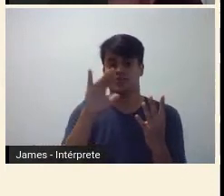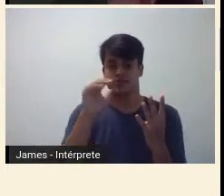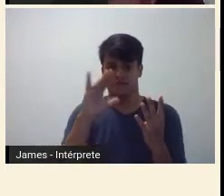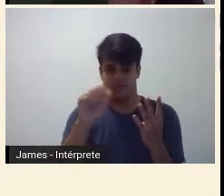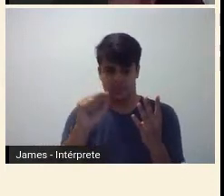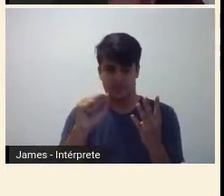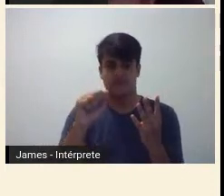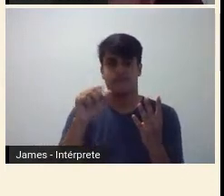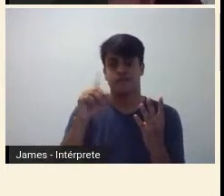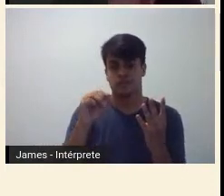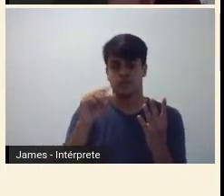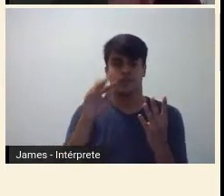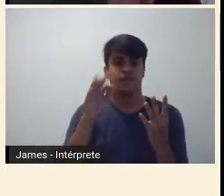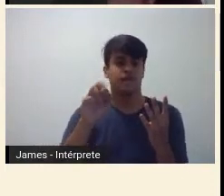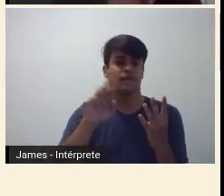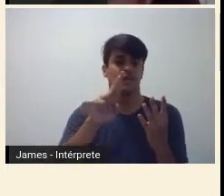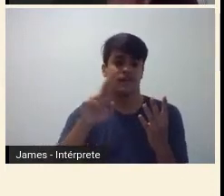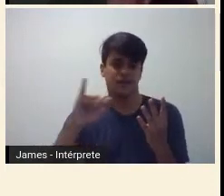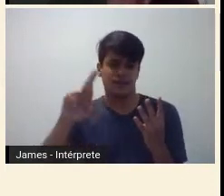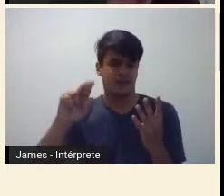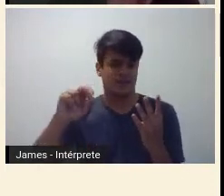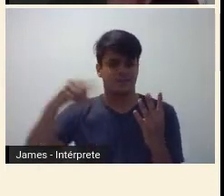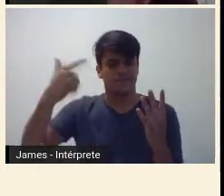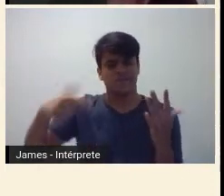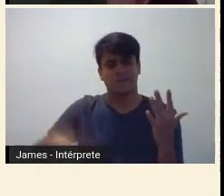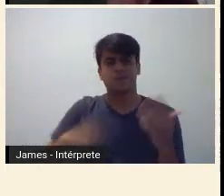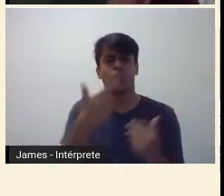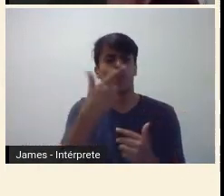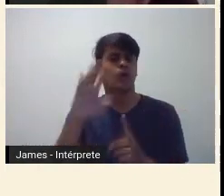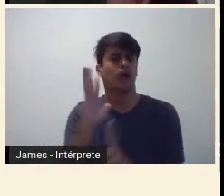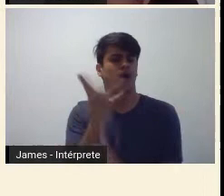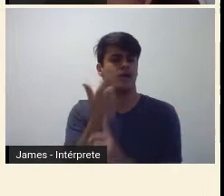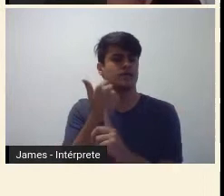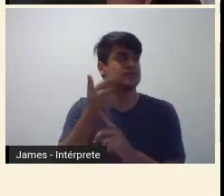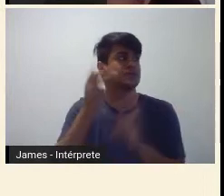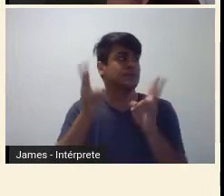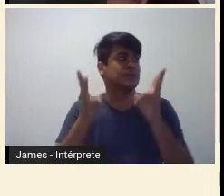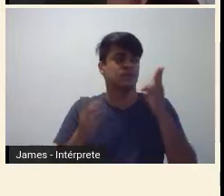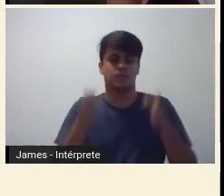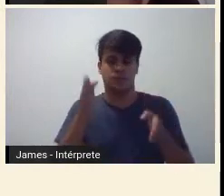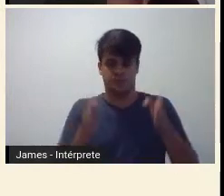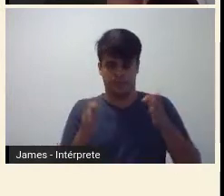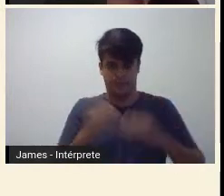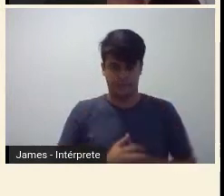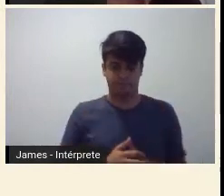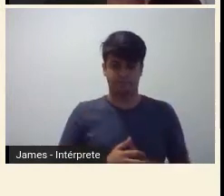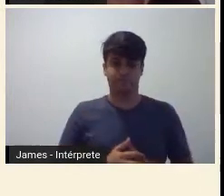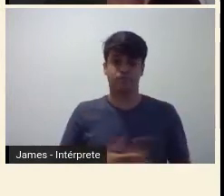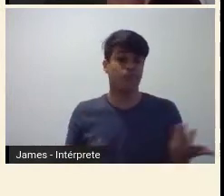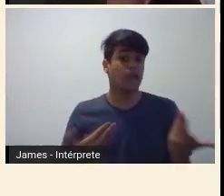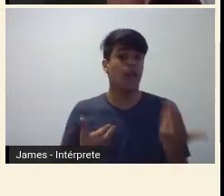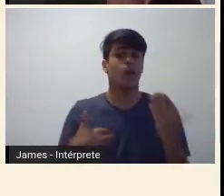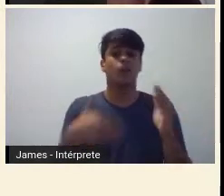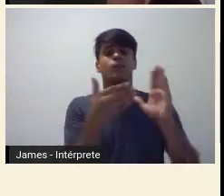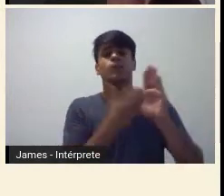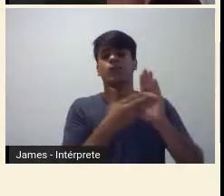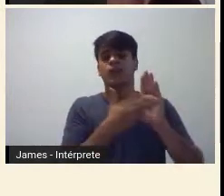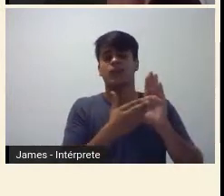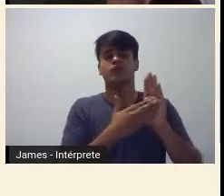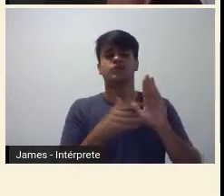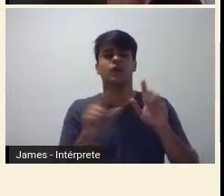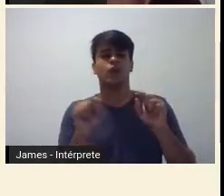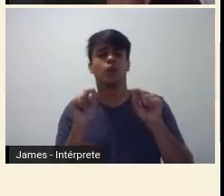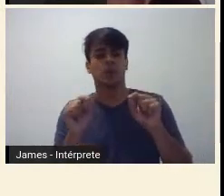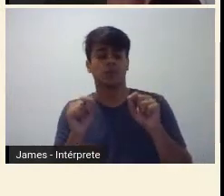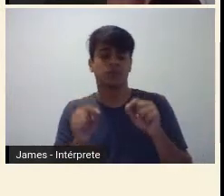artistas atuantes nessa geração. Eu queria, a minha proposta aqui, discutir